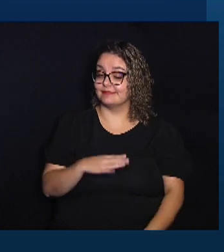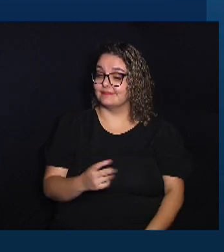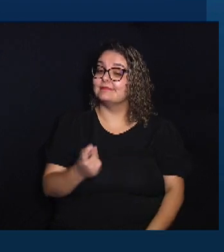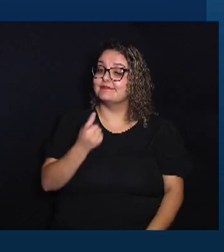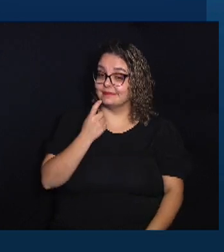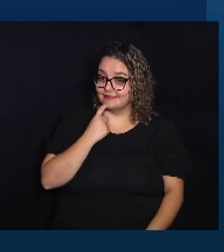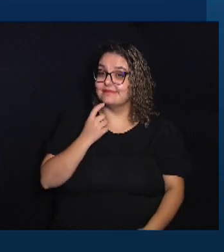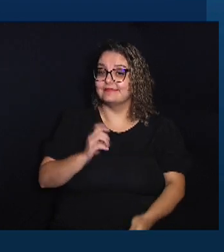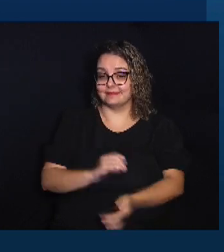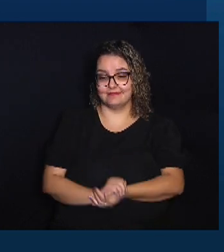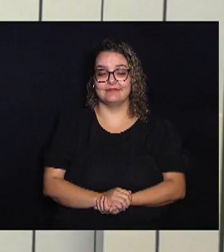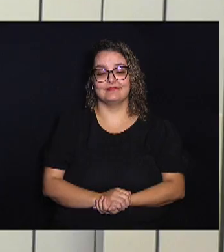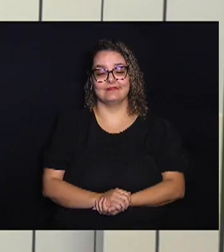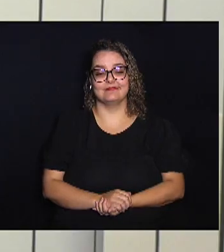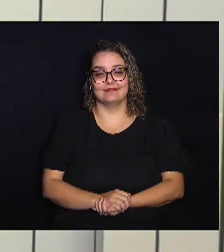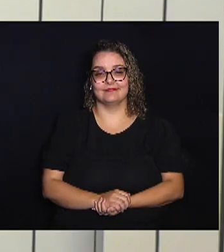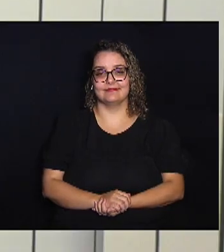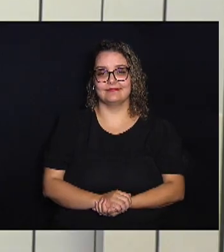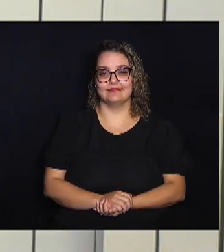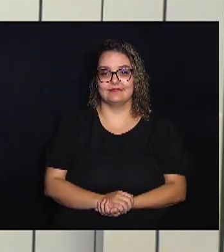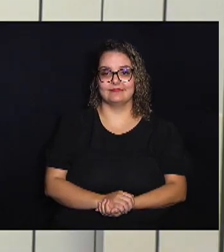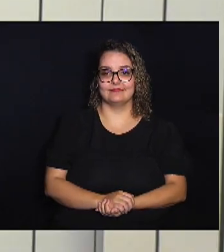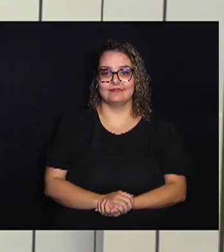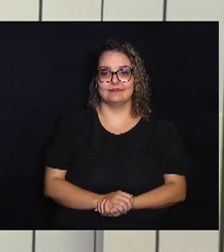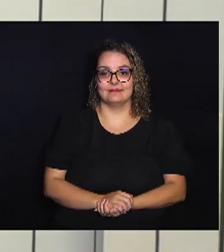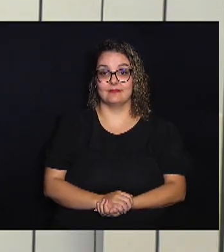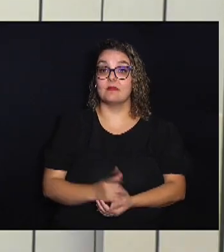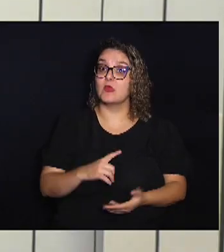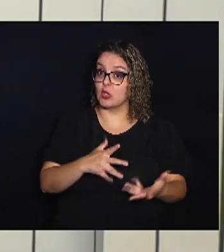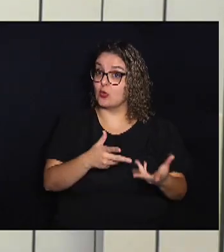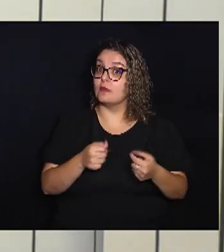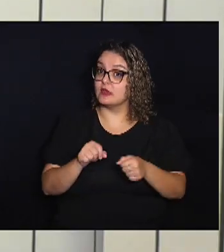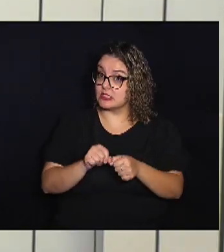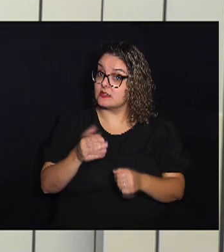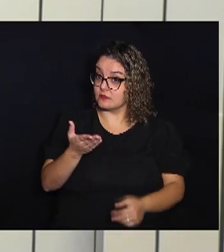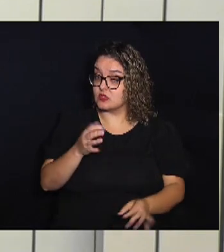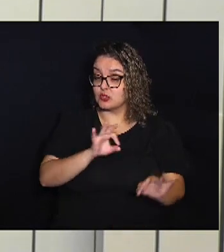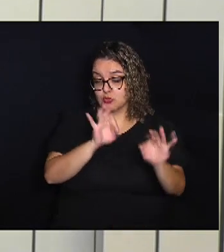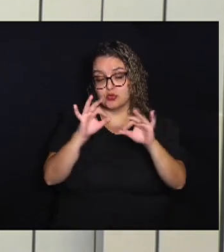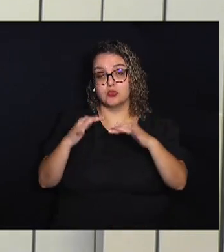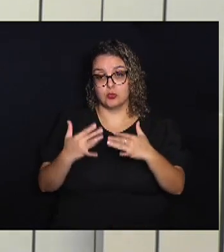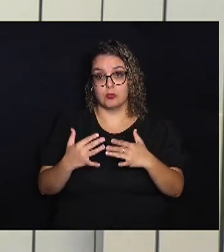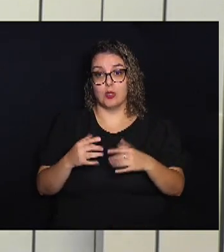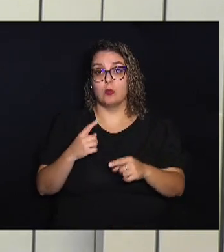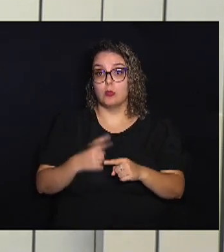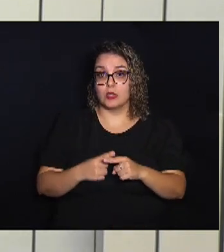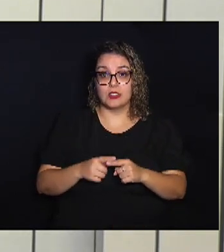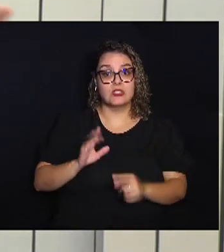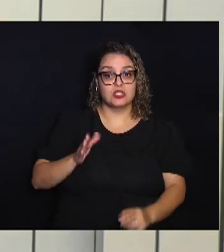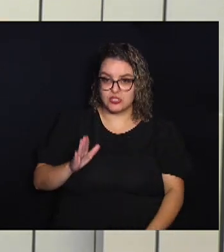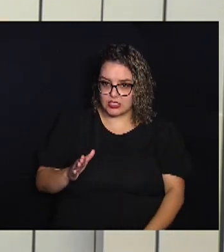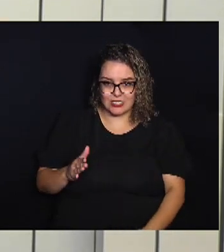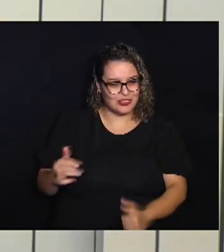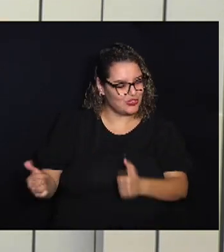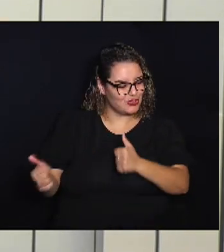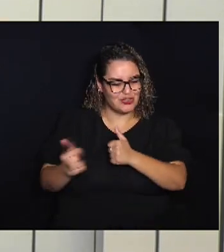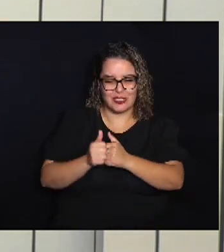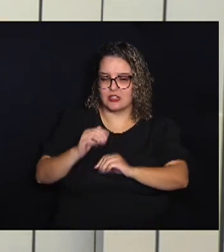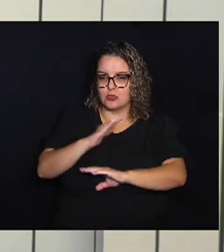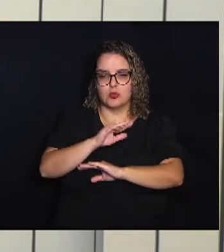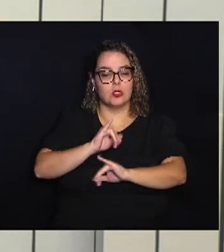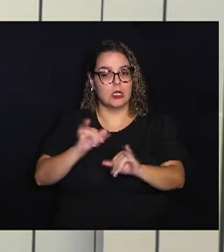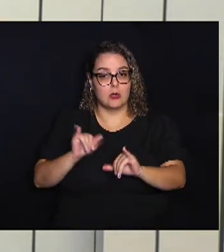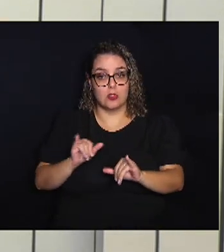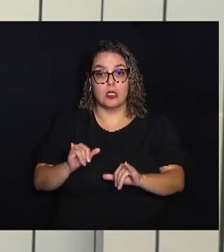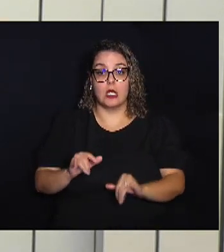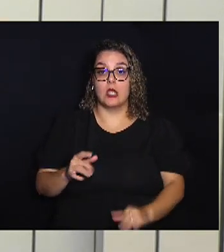cidade De Campinas E eu tenho um convite A fazer a você Que está nos acompanhando Porque daqui a pouco Colado com o Jornal Câmara